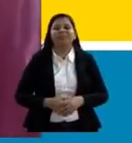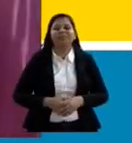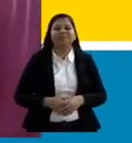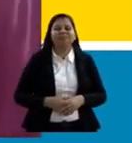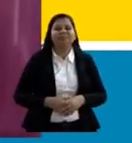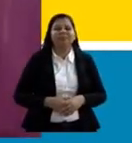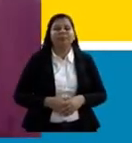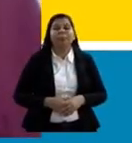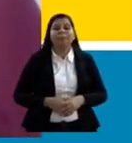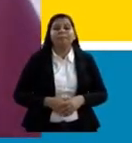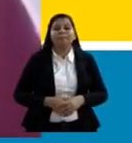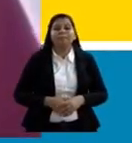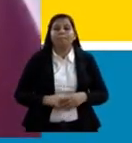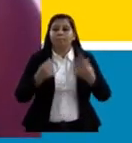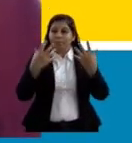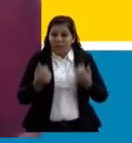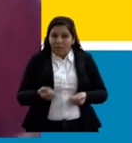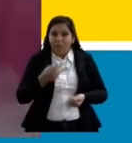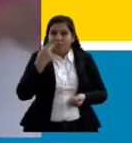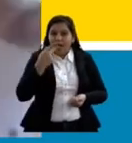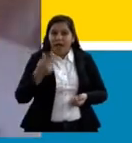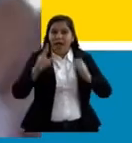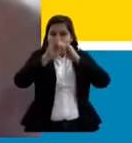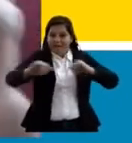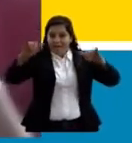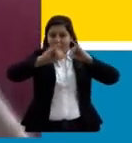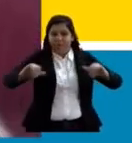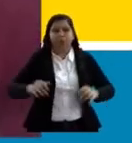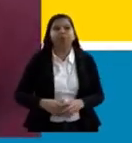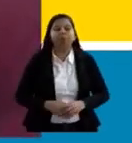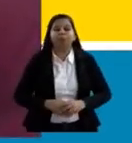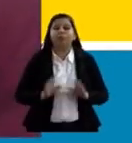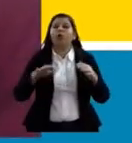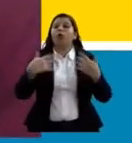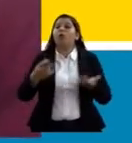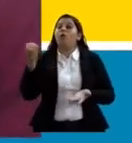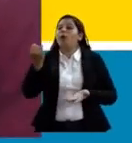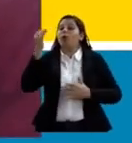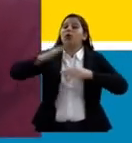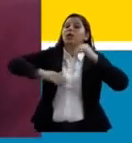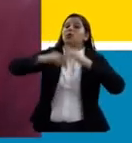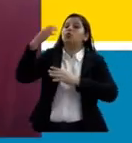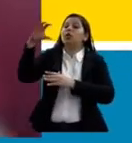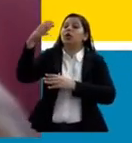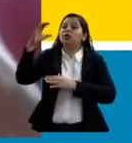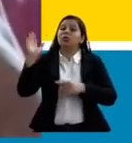E vamos falar para a gente assim, qual que é a importância dos cientistas para o mundo?